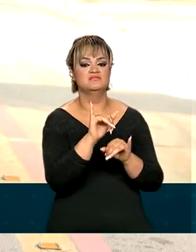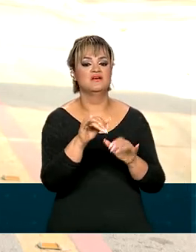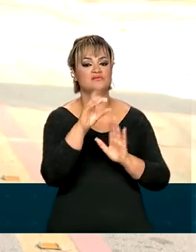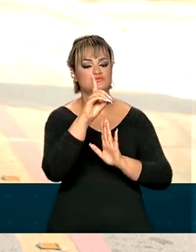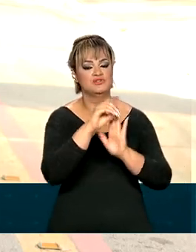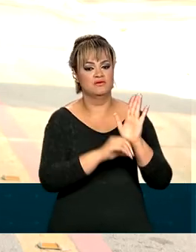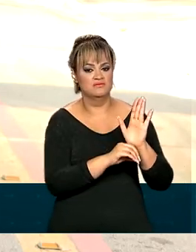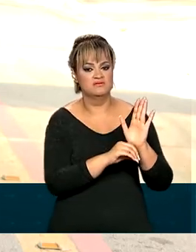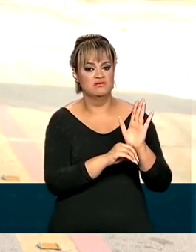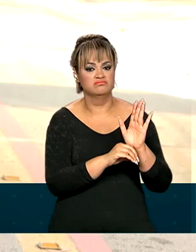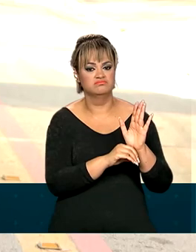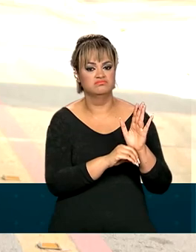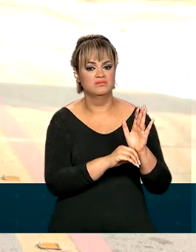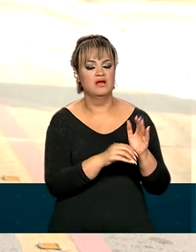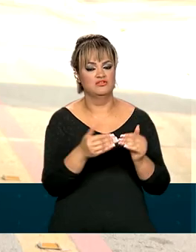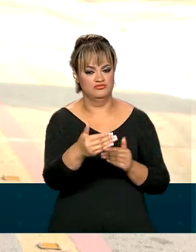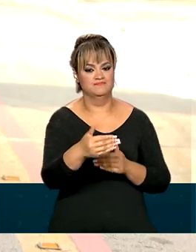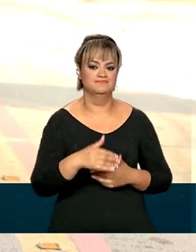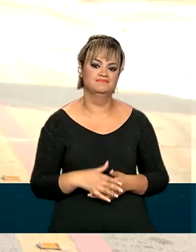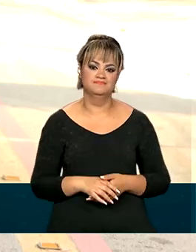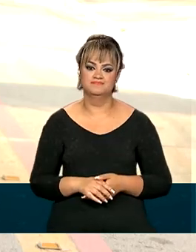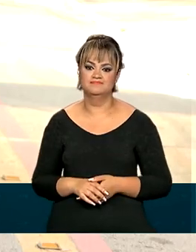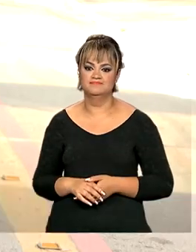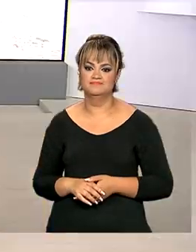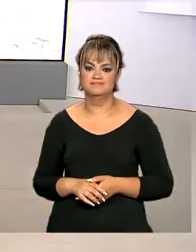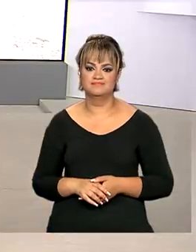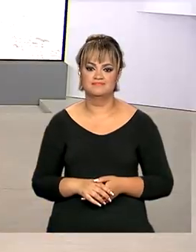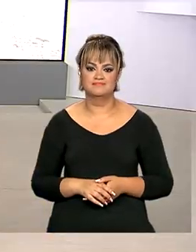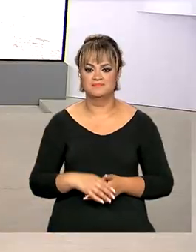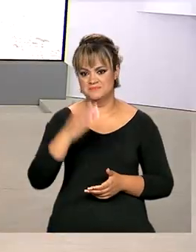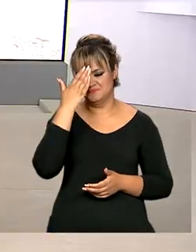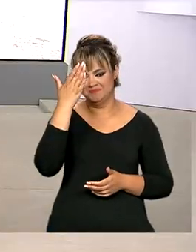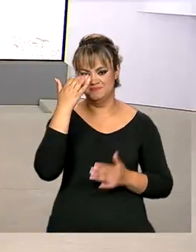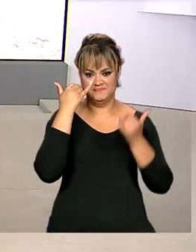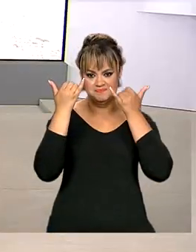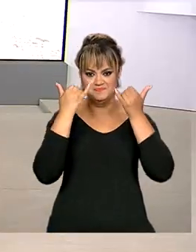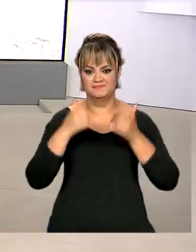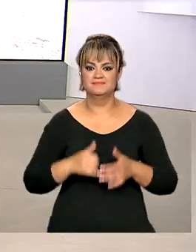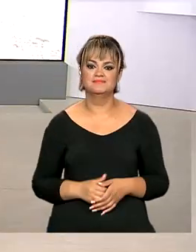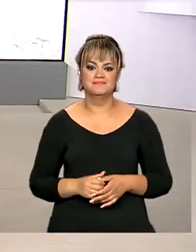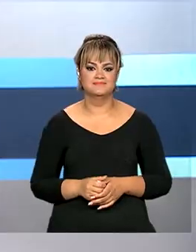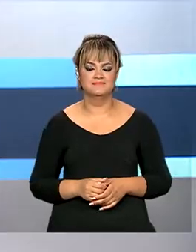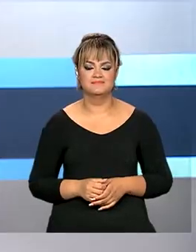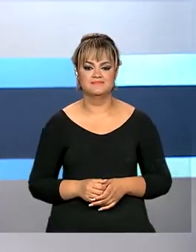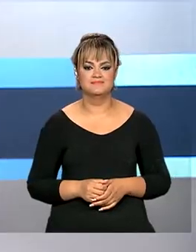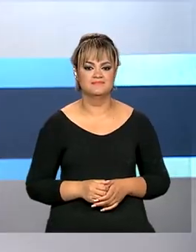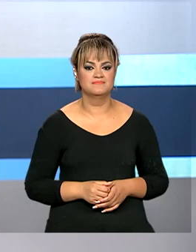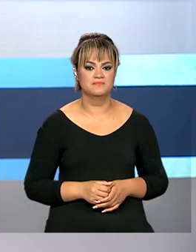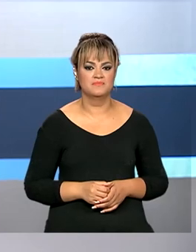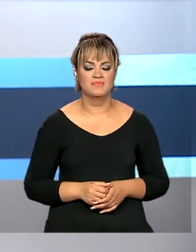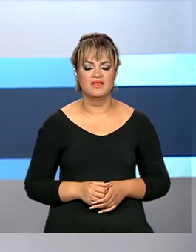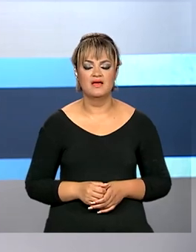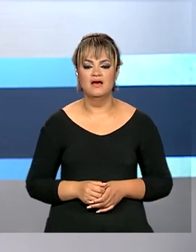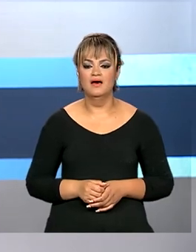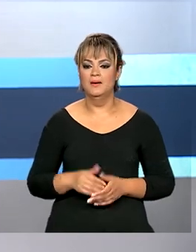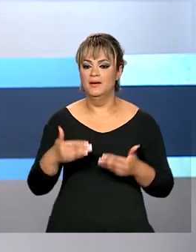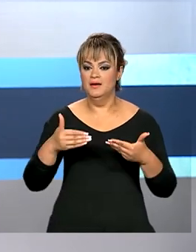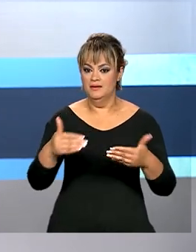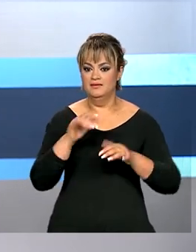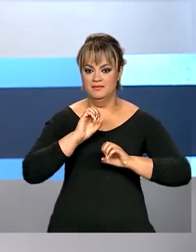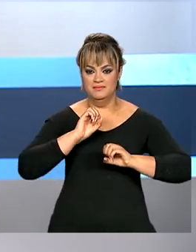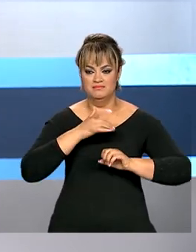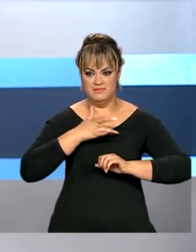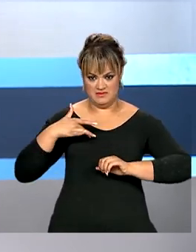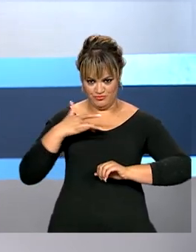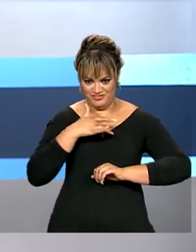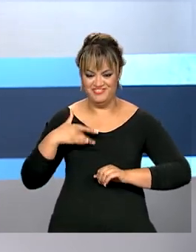no Diário Oficial da União nos próximos dias. Renata. Obrigada pelas informações, Dimas. O Ministério da Saúde vai